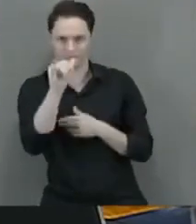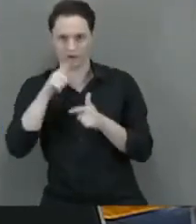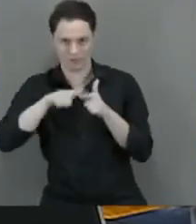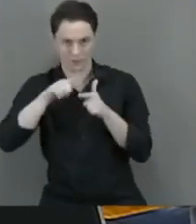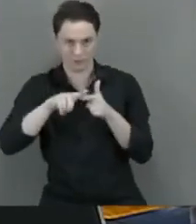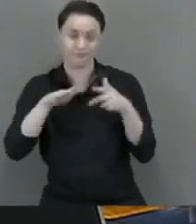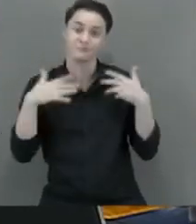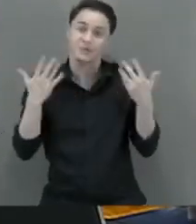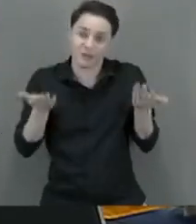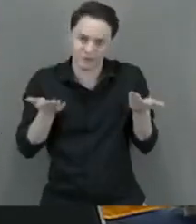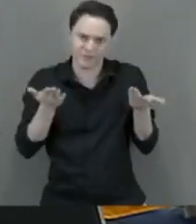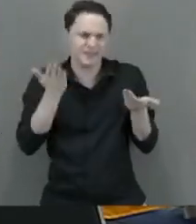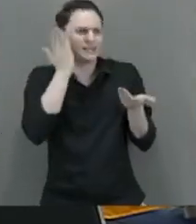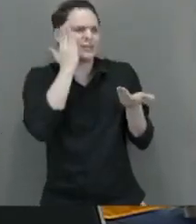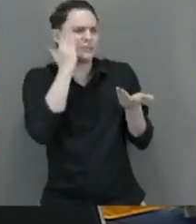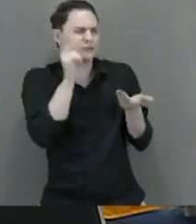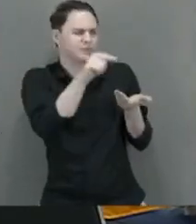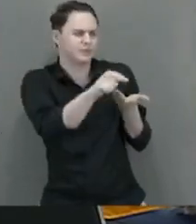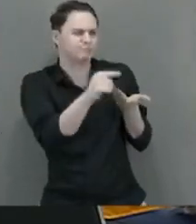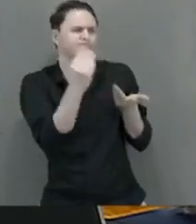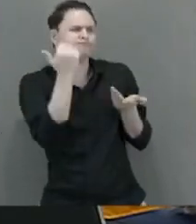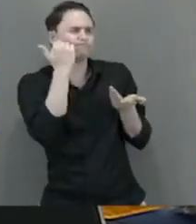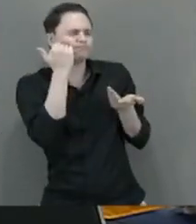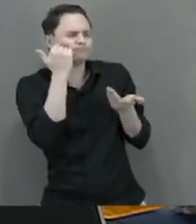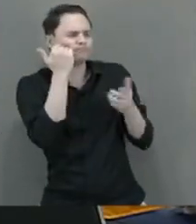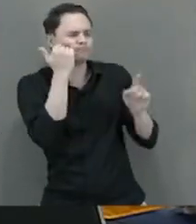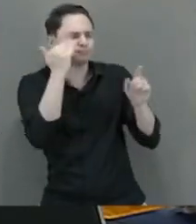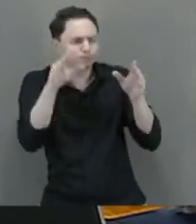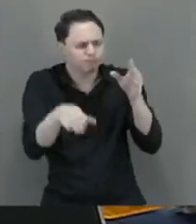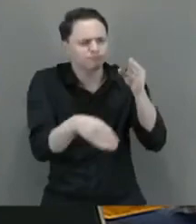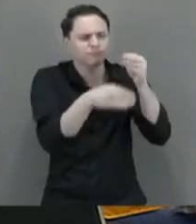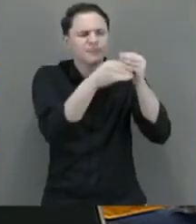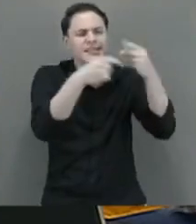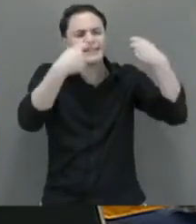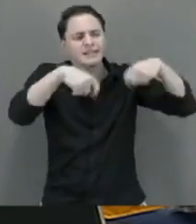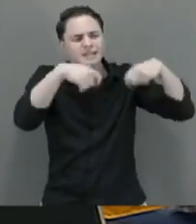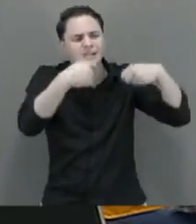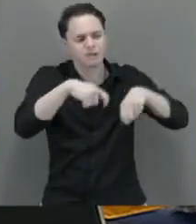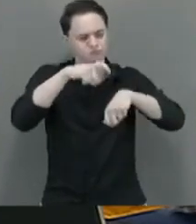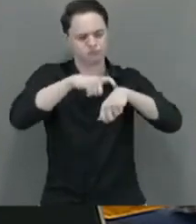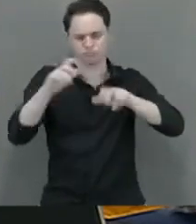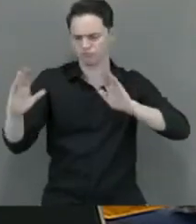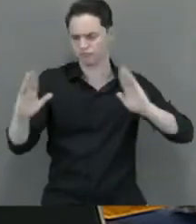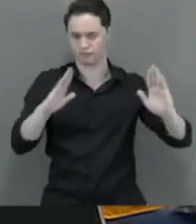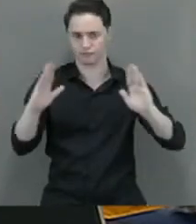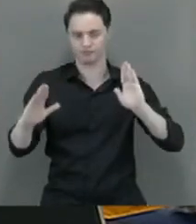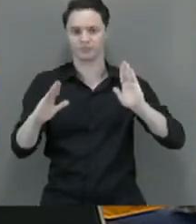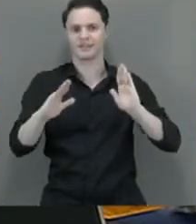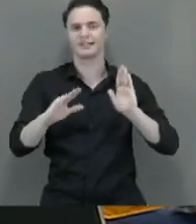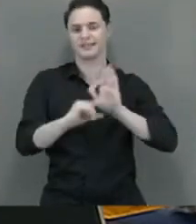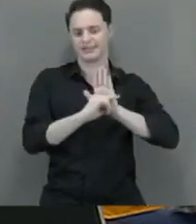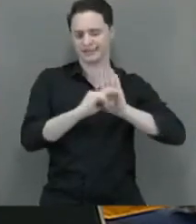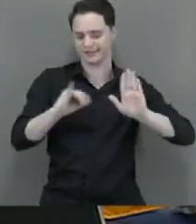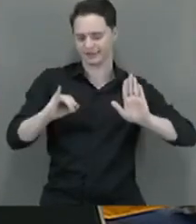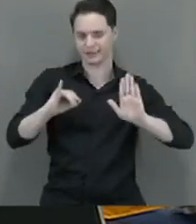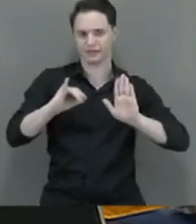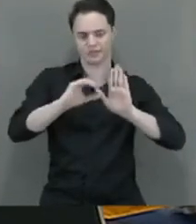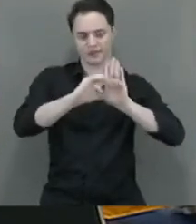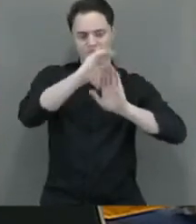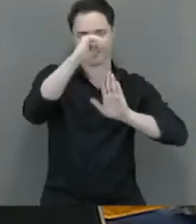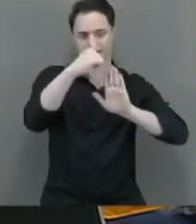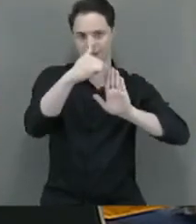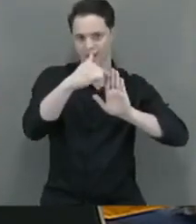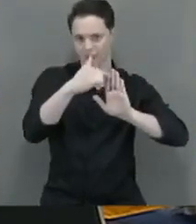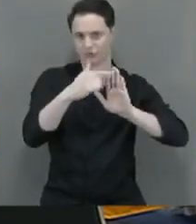Quanto à previsão de que o implemento dos requisitos temporais previstos nos incisos do caput do artigo 112 da